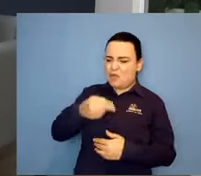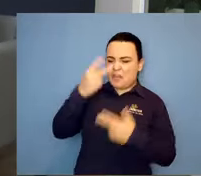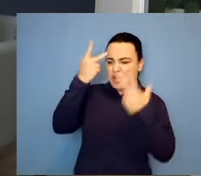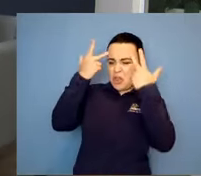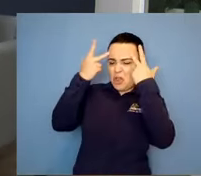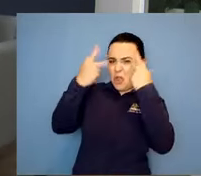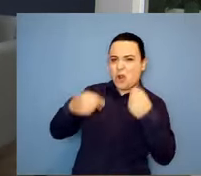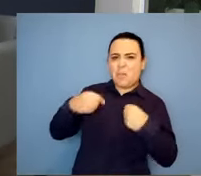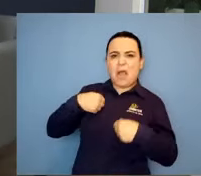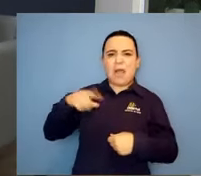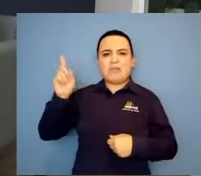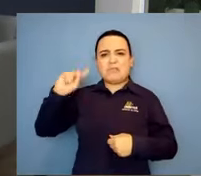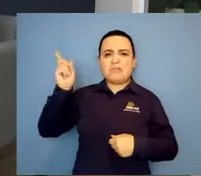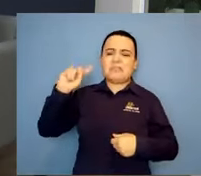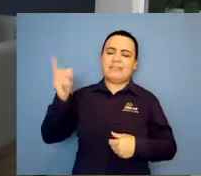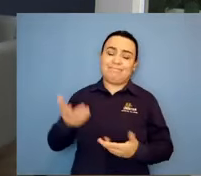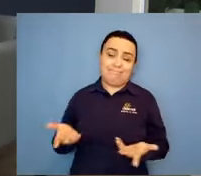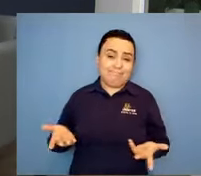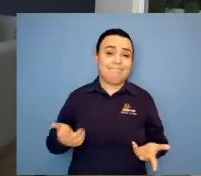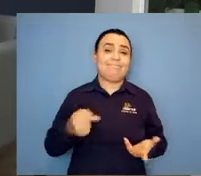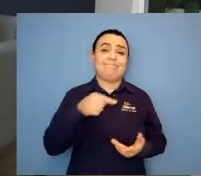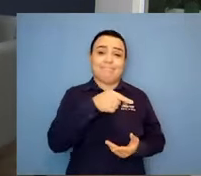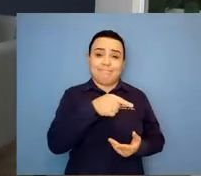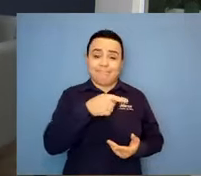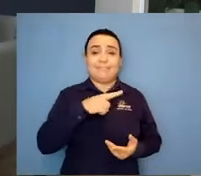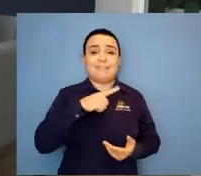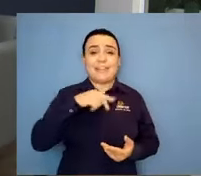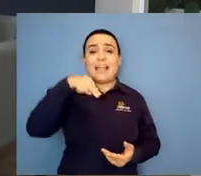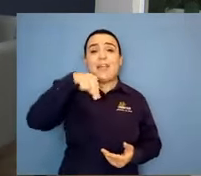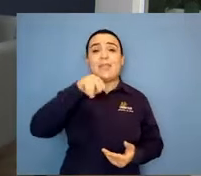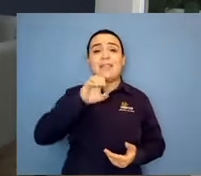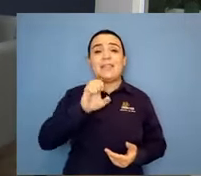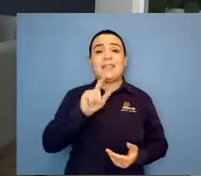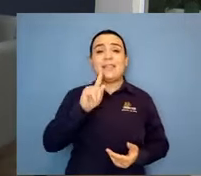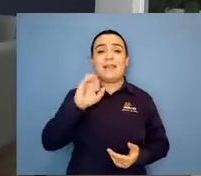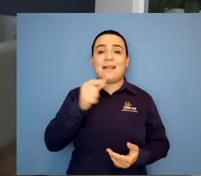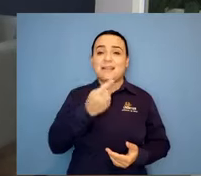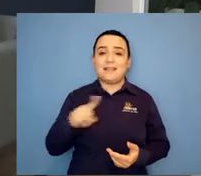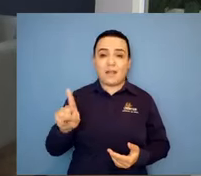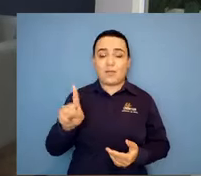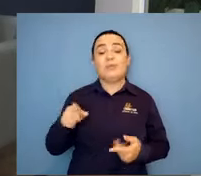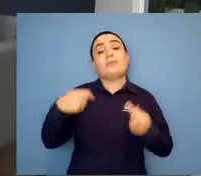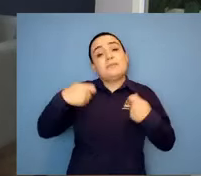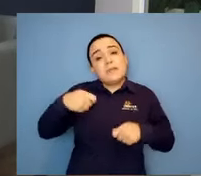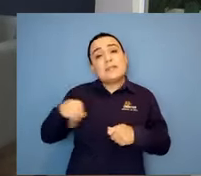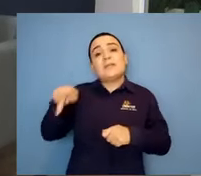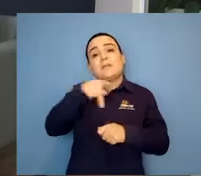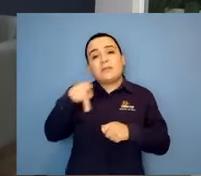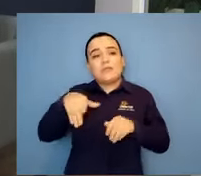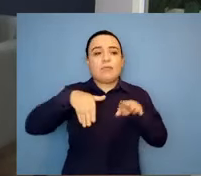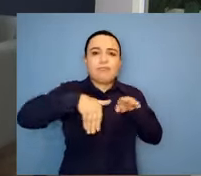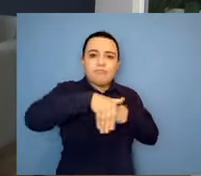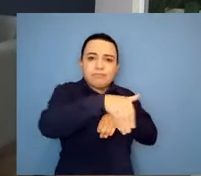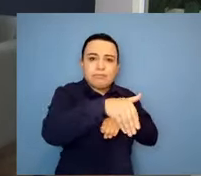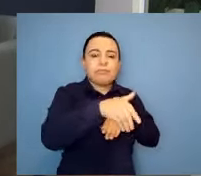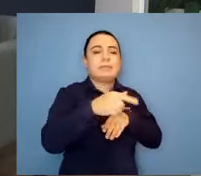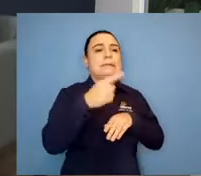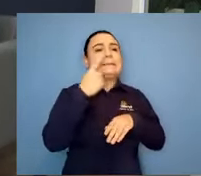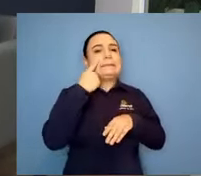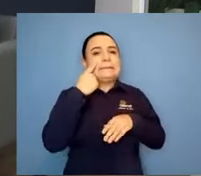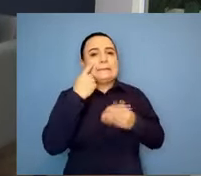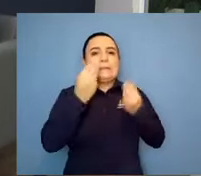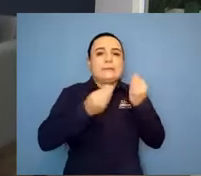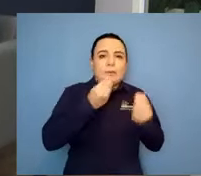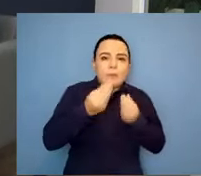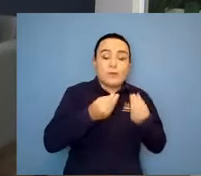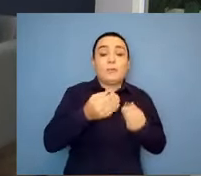despertar para a mãe que ela tem que, sim, levar no médico. Tem que investigar. Mesmo porque o quanto antes as